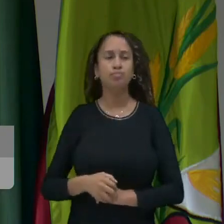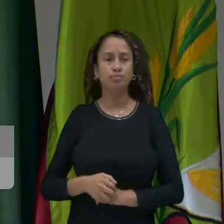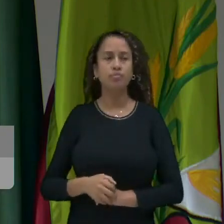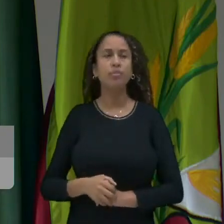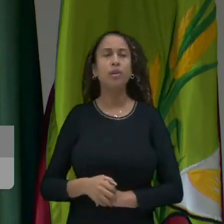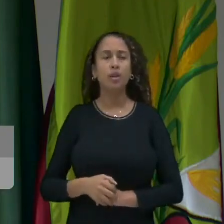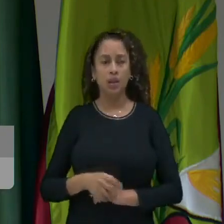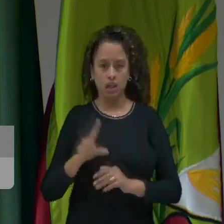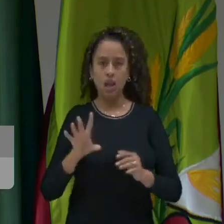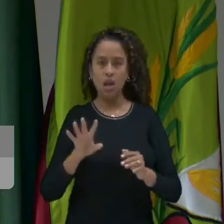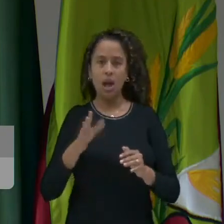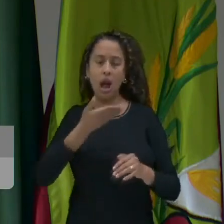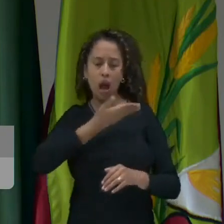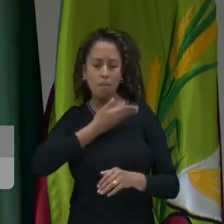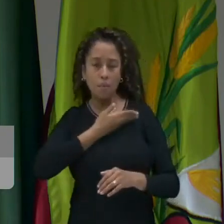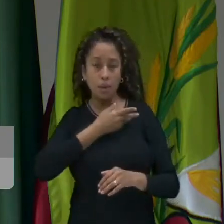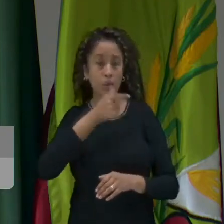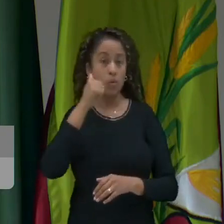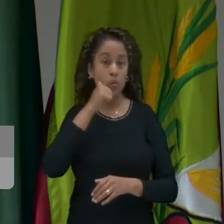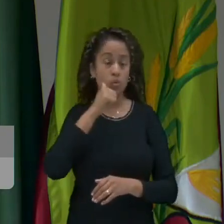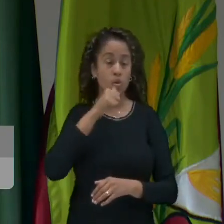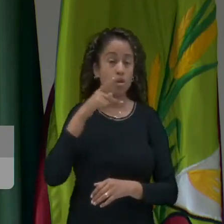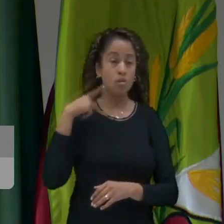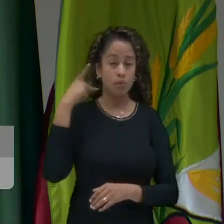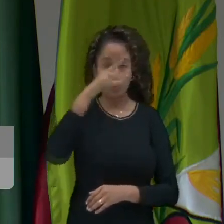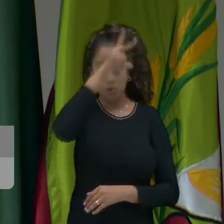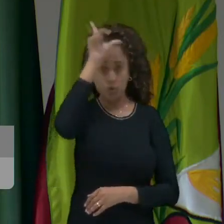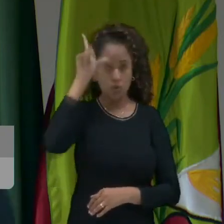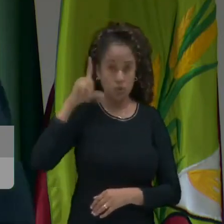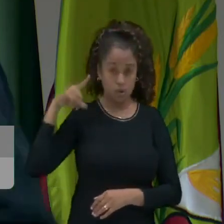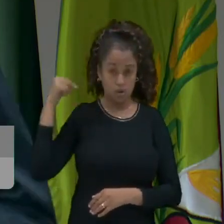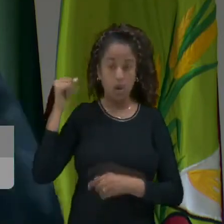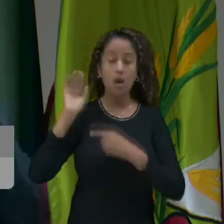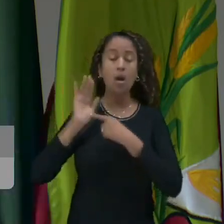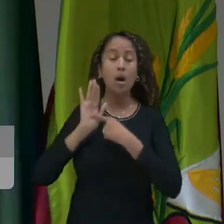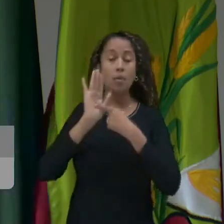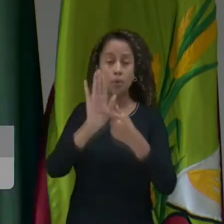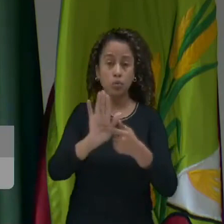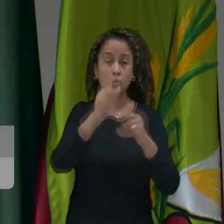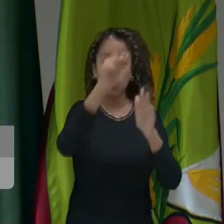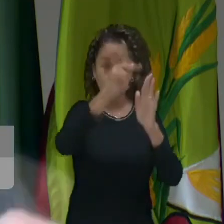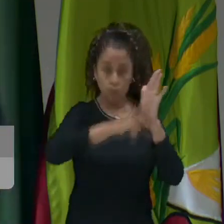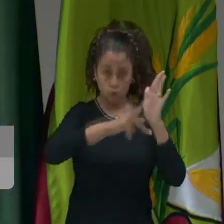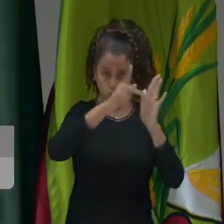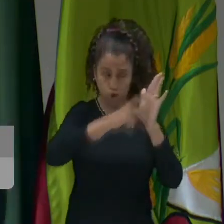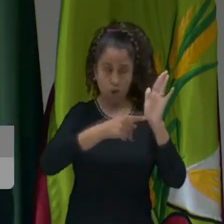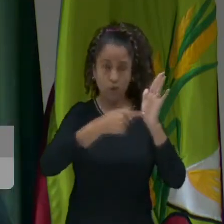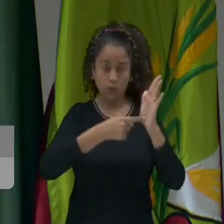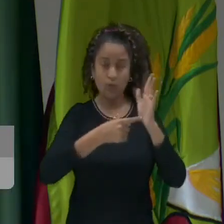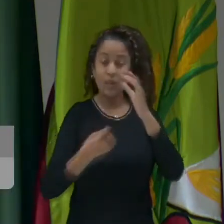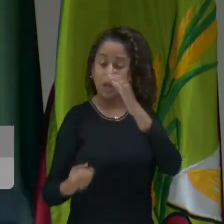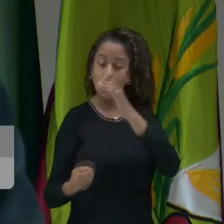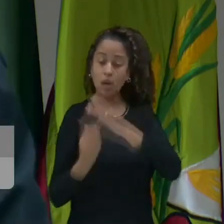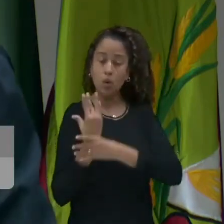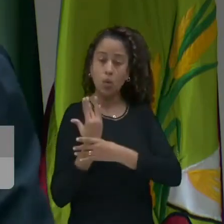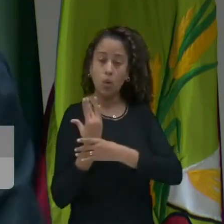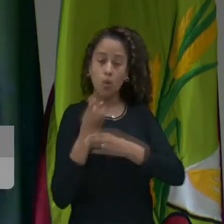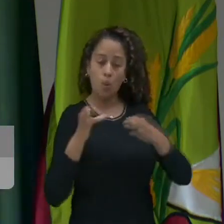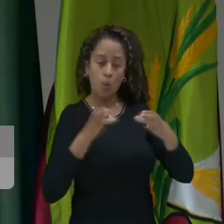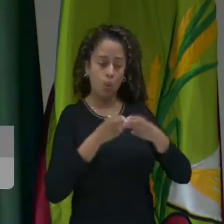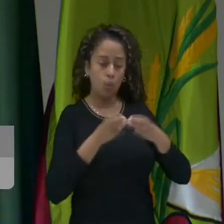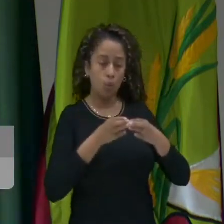Favan, apresentou a essa casa um projeto criando, sim, os agentes de trânsito,